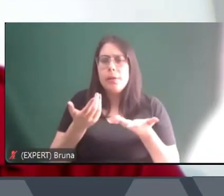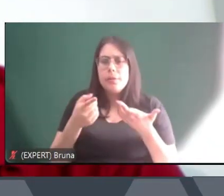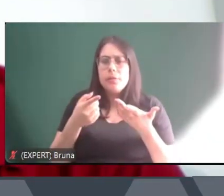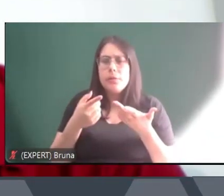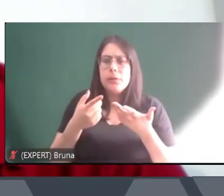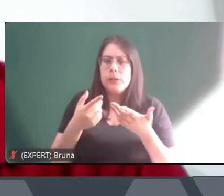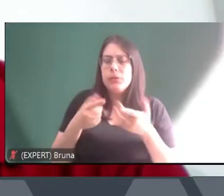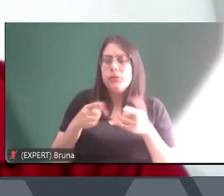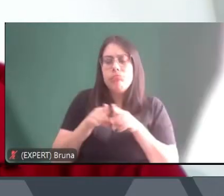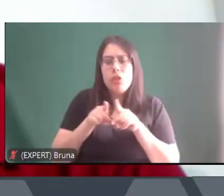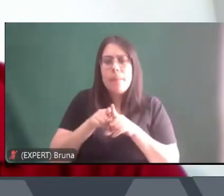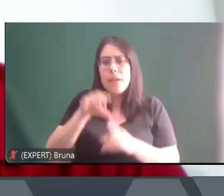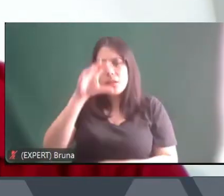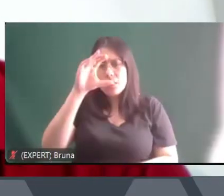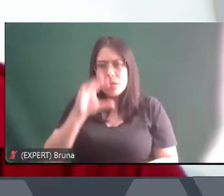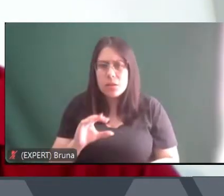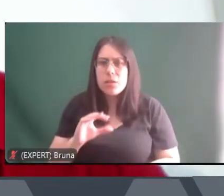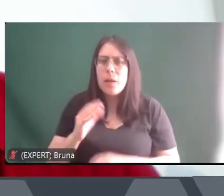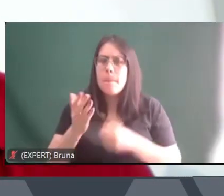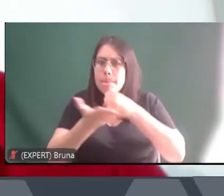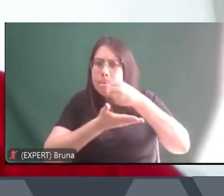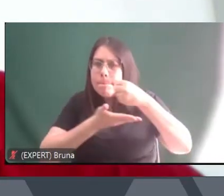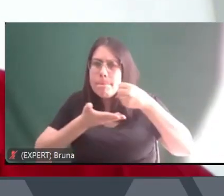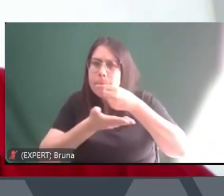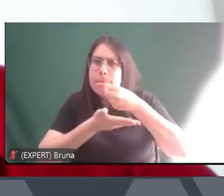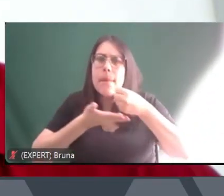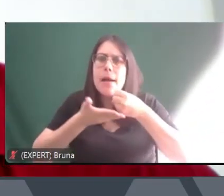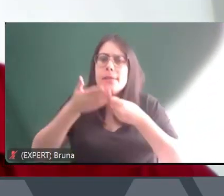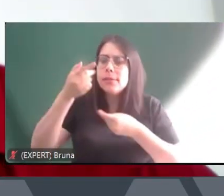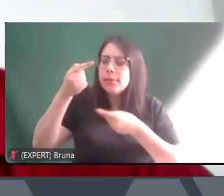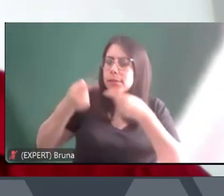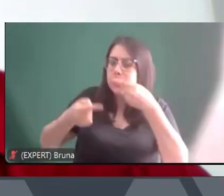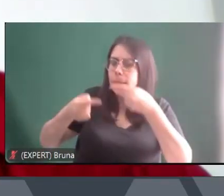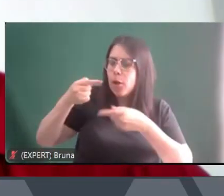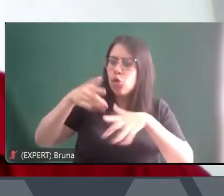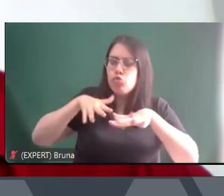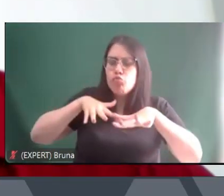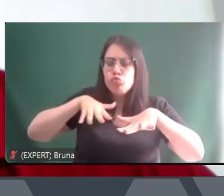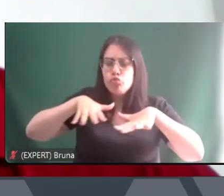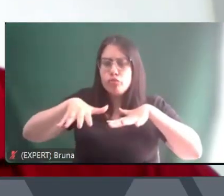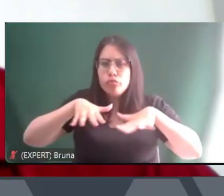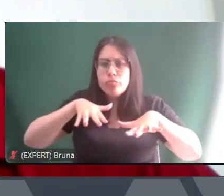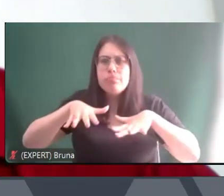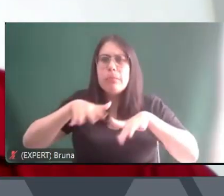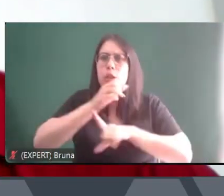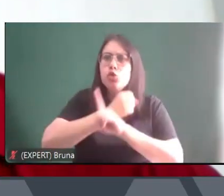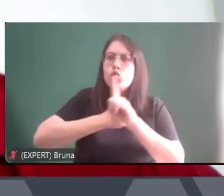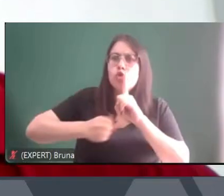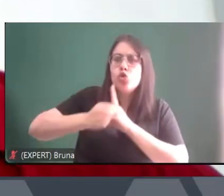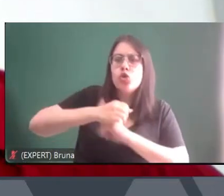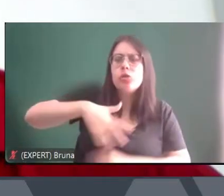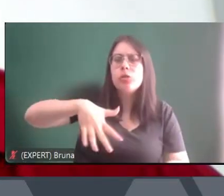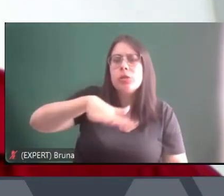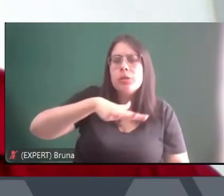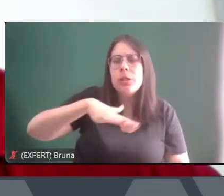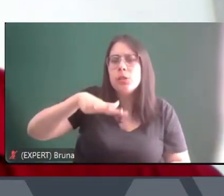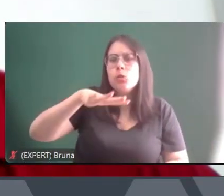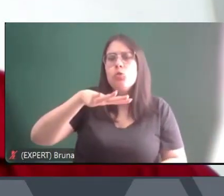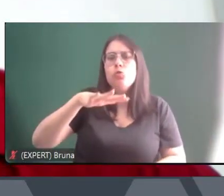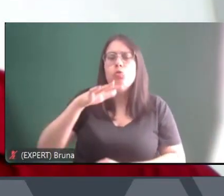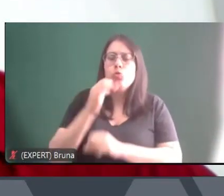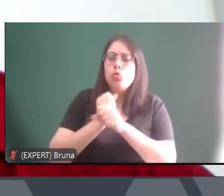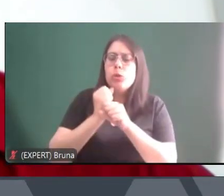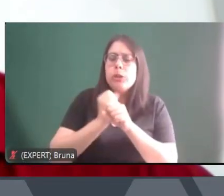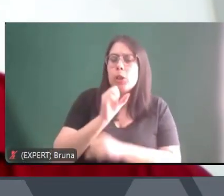com base nos debates de movimentos sociais que vinham surgindo nos anos 80, que